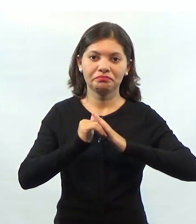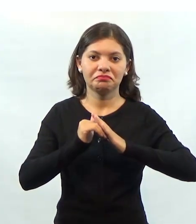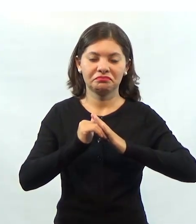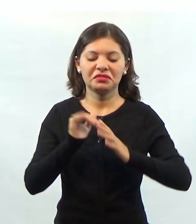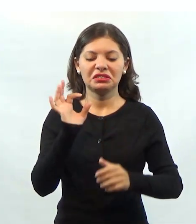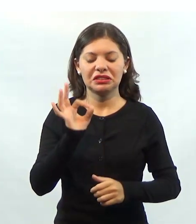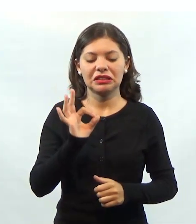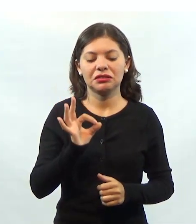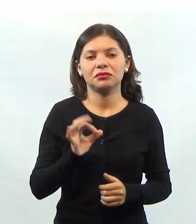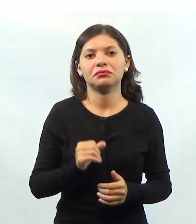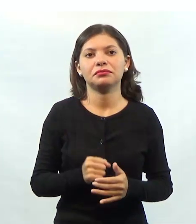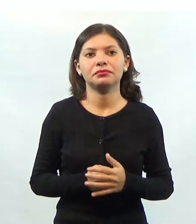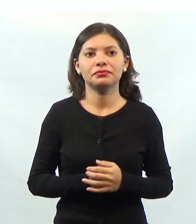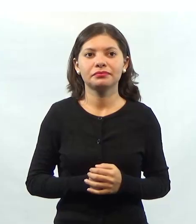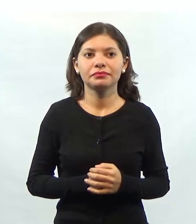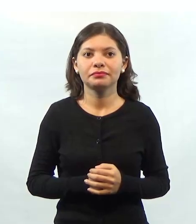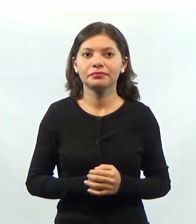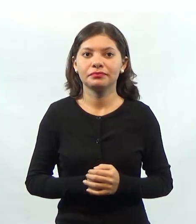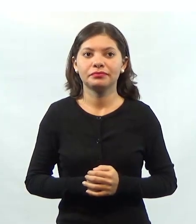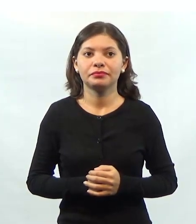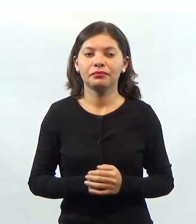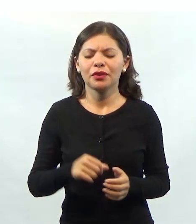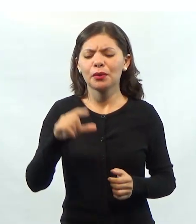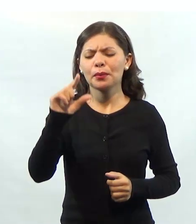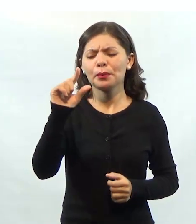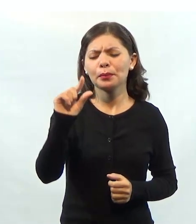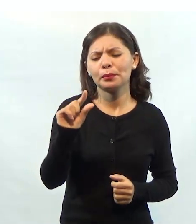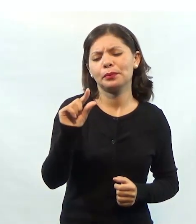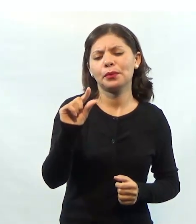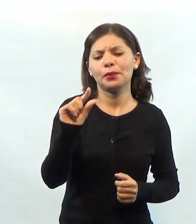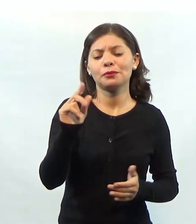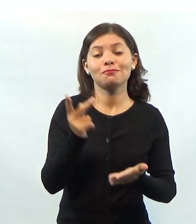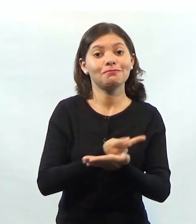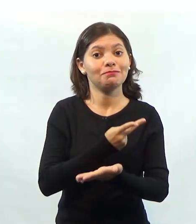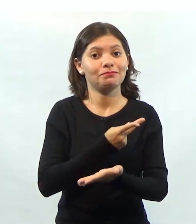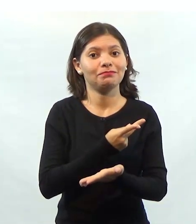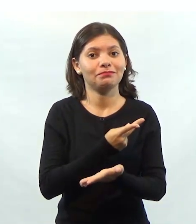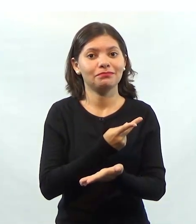Com nenhum ou mínimo de erros possível.